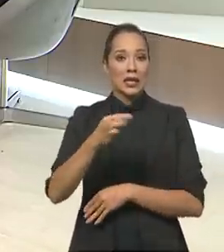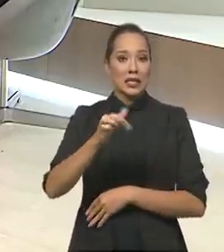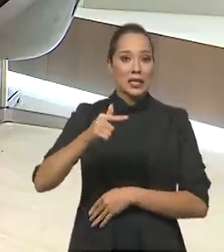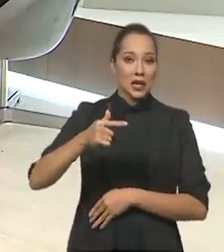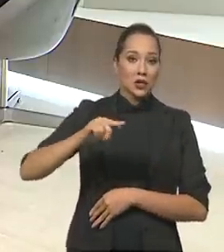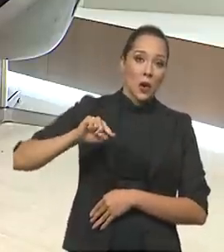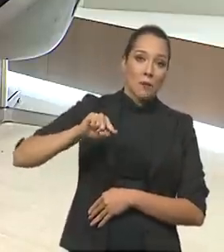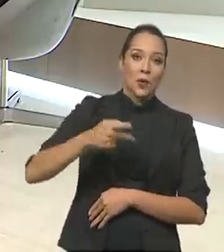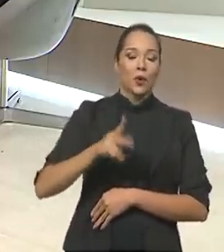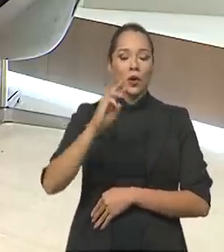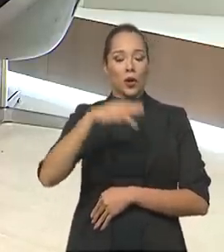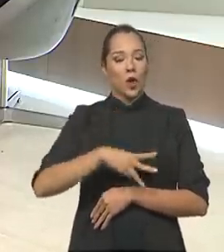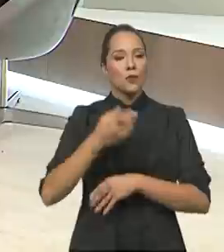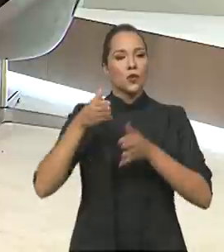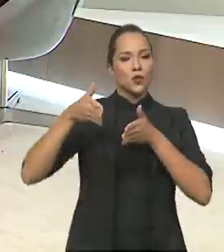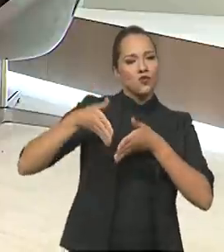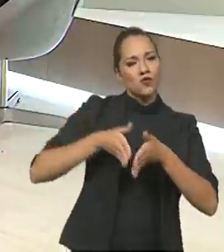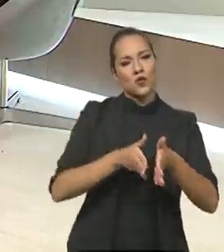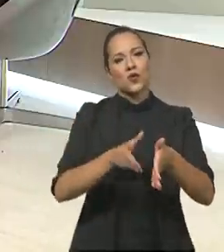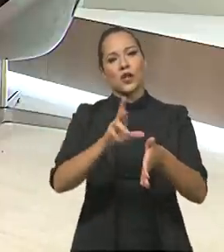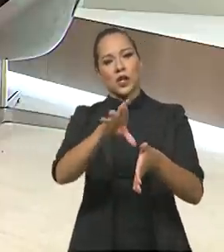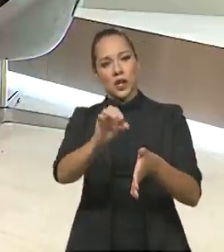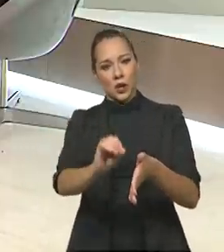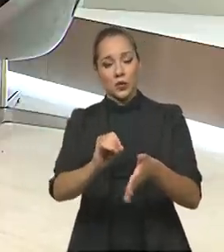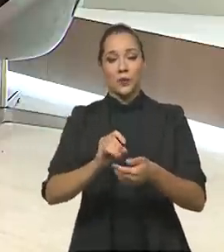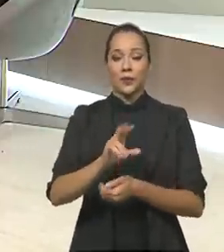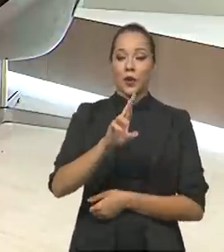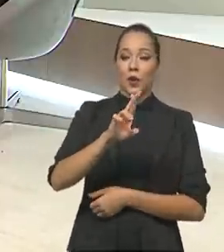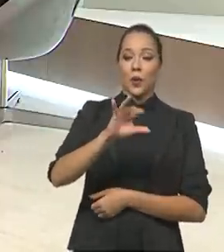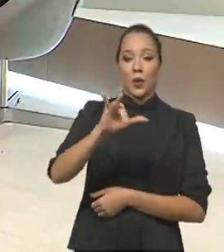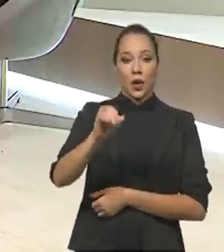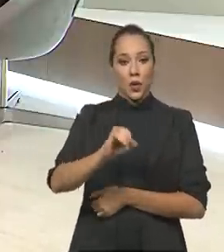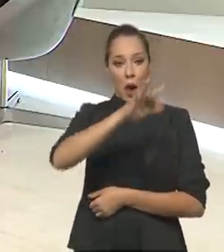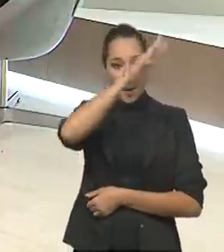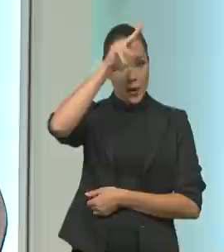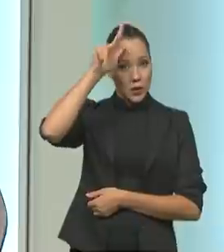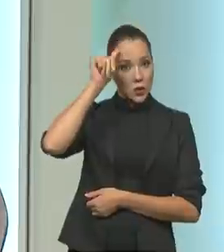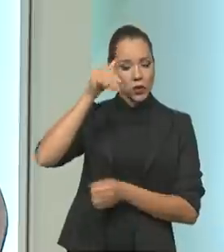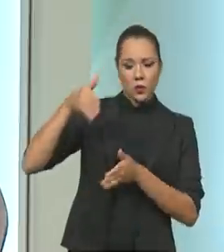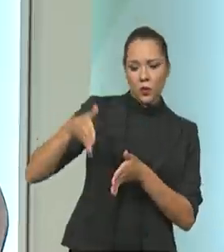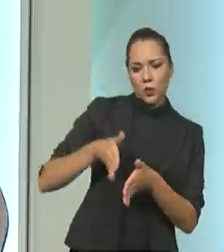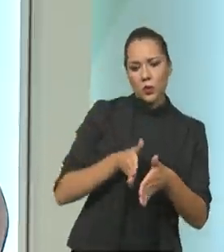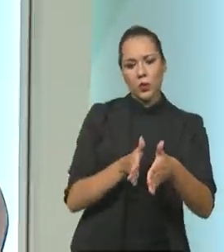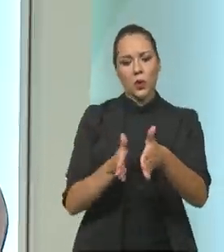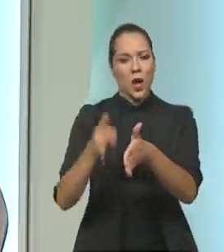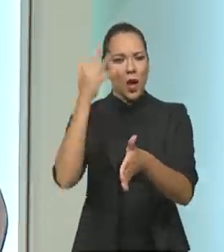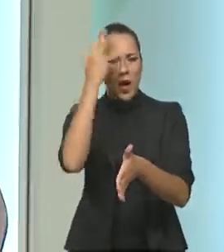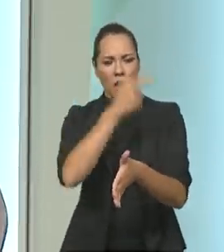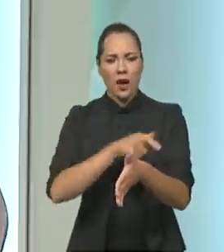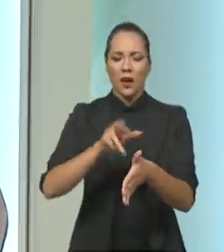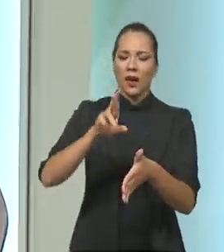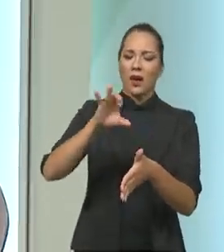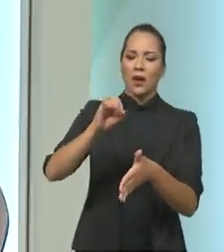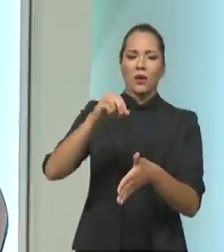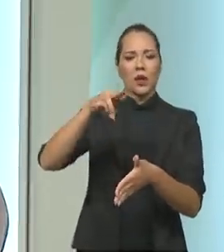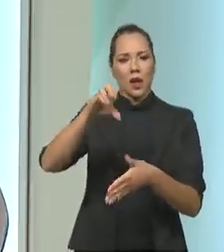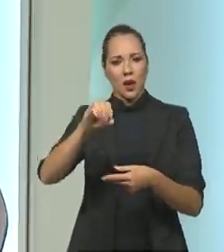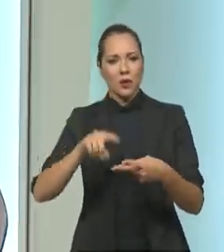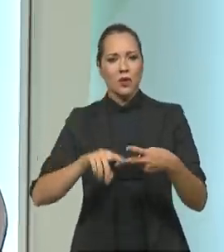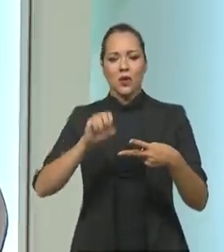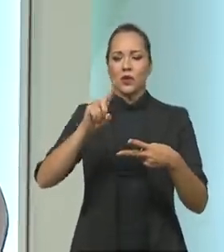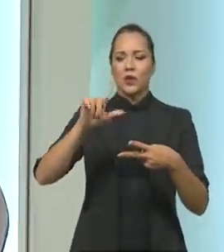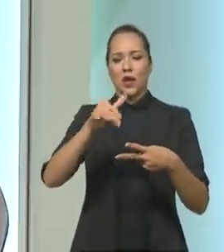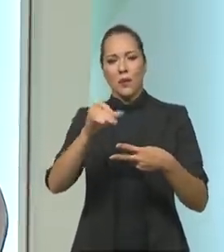quilômetros de rios e lagos, de margem de lagoas. O rio Amazonas, que é formidável, o rio Negro, o rio Solimões,